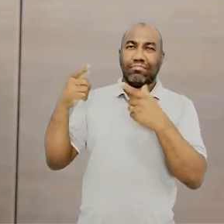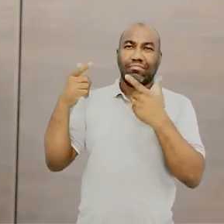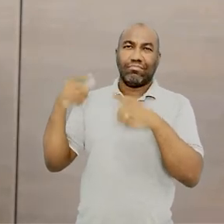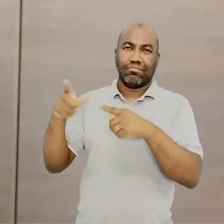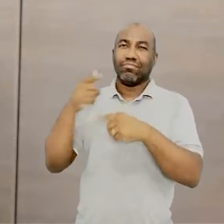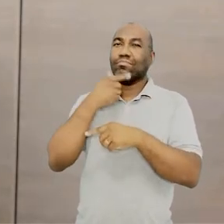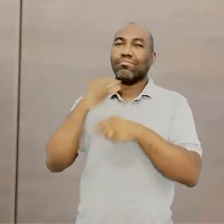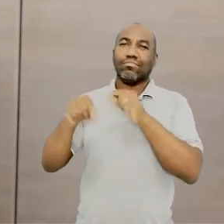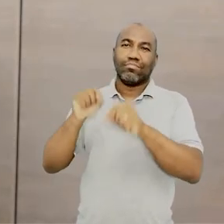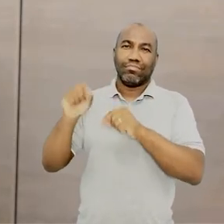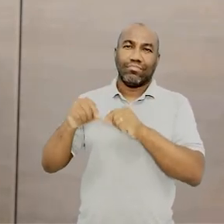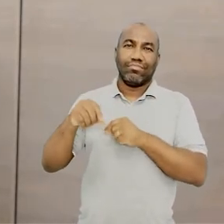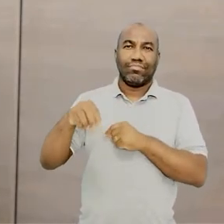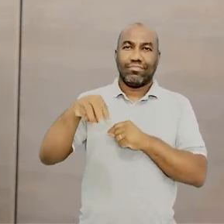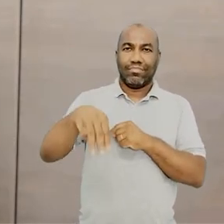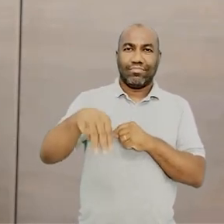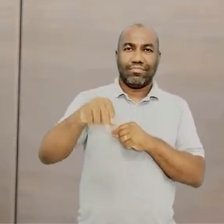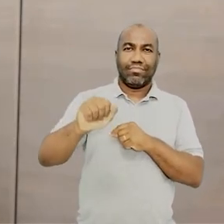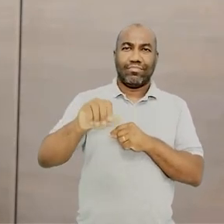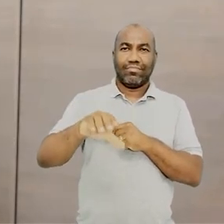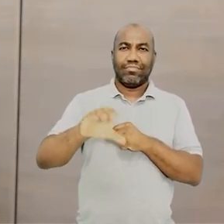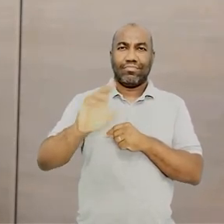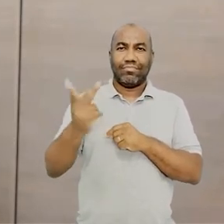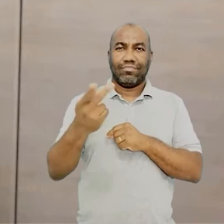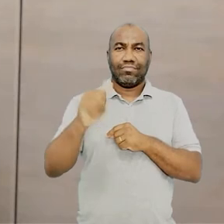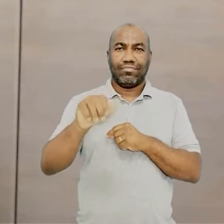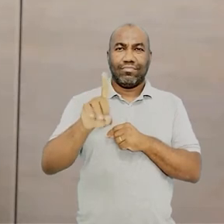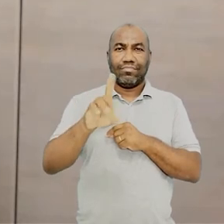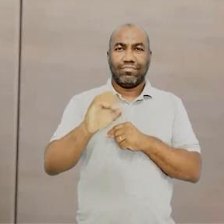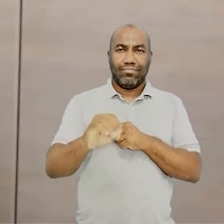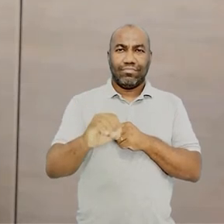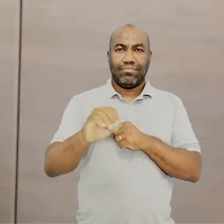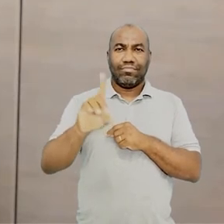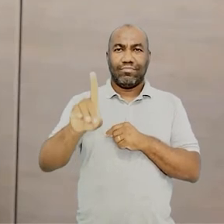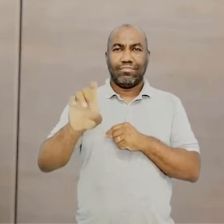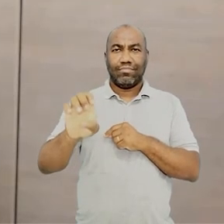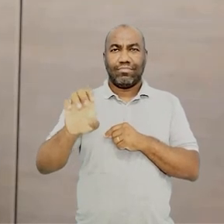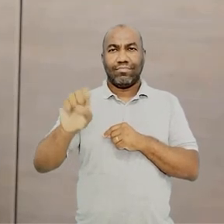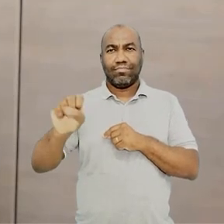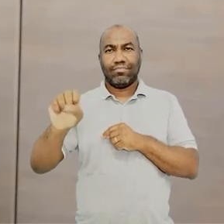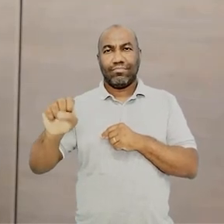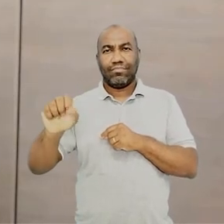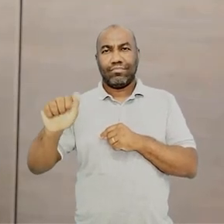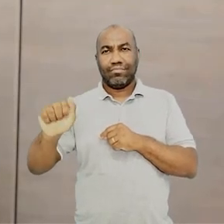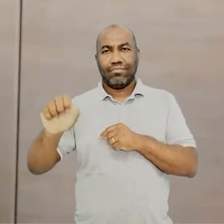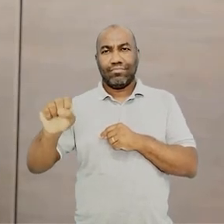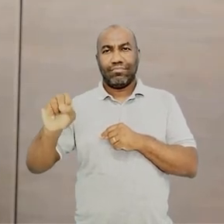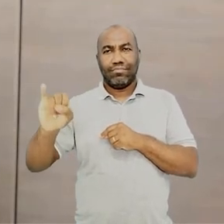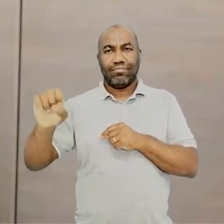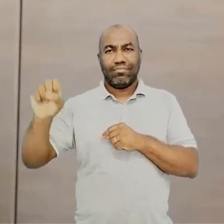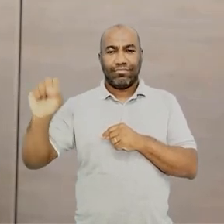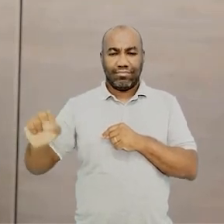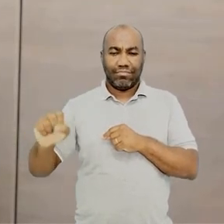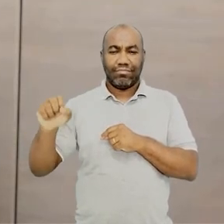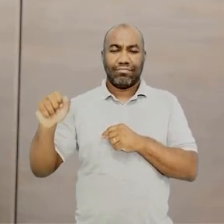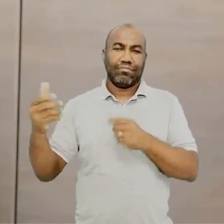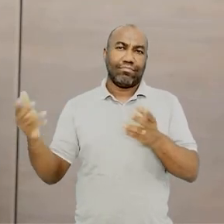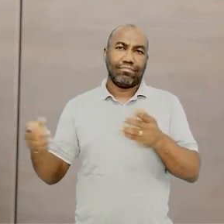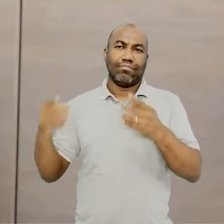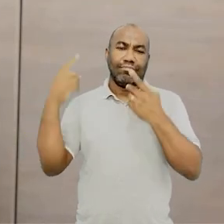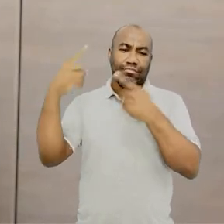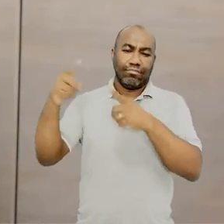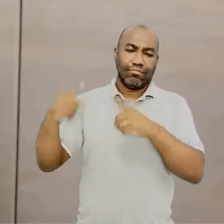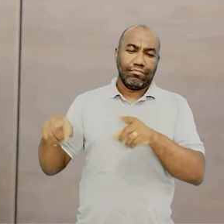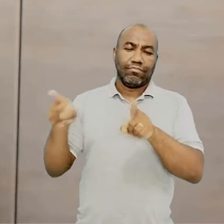faltava pouco, o índio de José de Alencar, faltava se sentar à mesa e tomar chá.